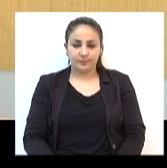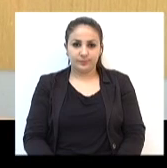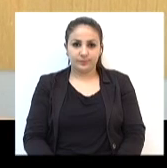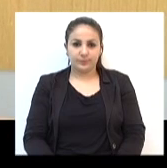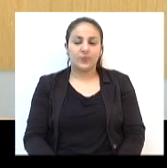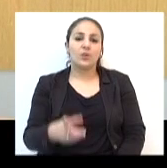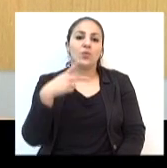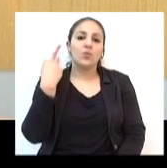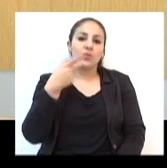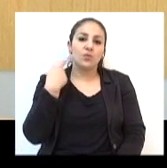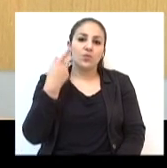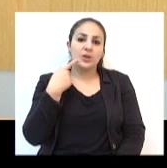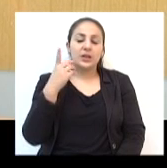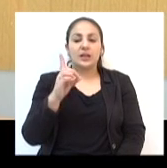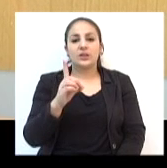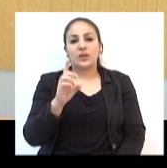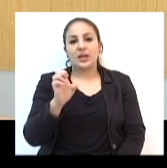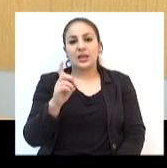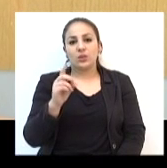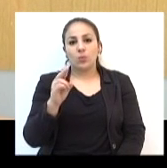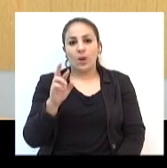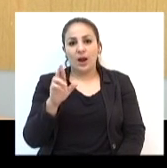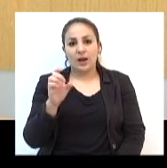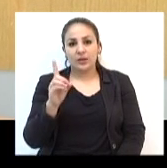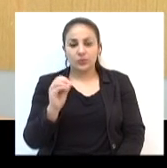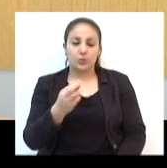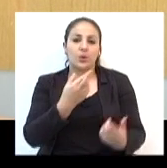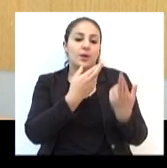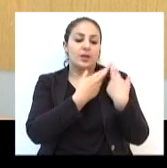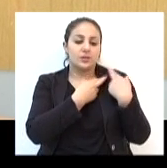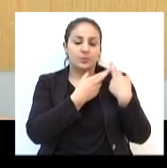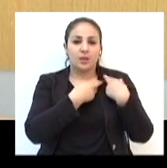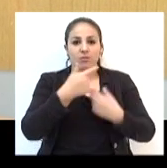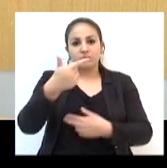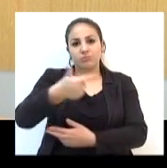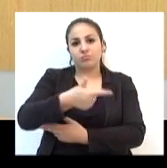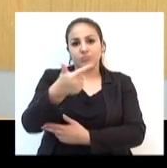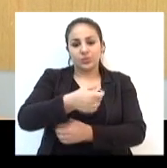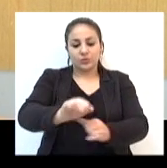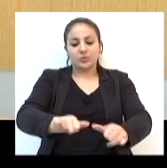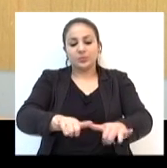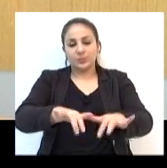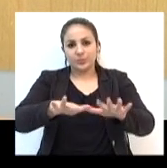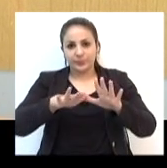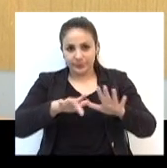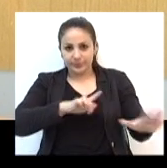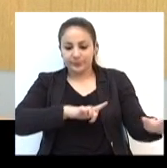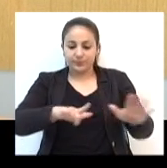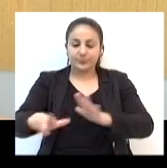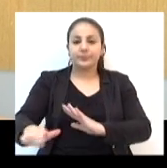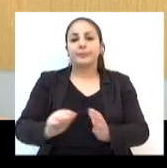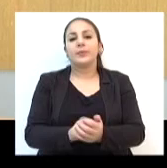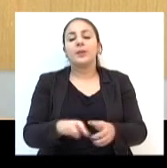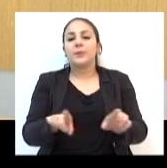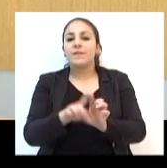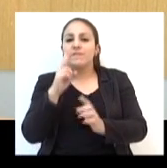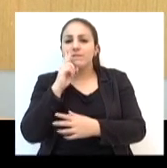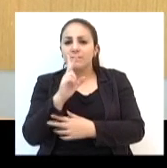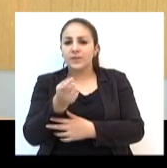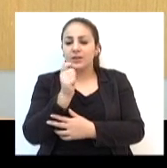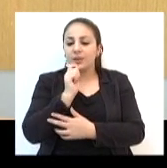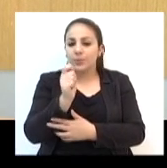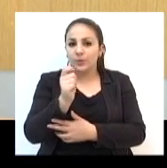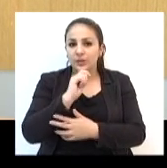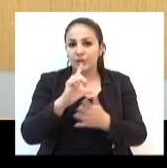O vereador Eduardo Peniccioli foi o responsável pelo segundo grande expediente da semana. Veja na